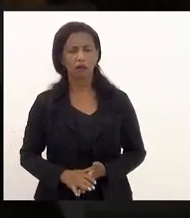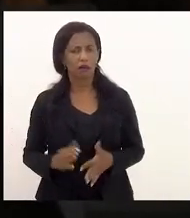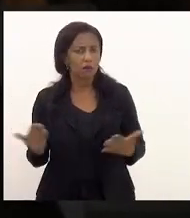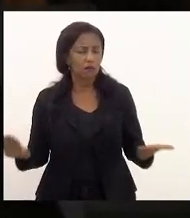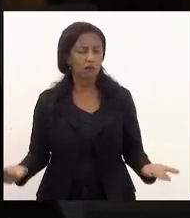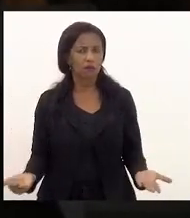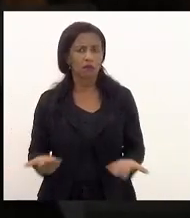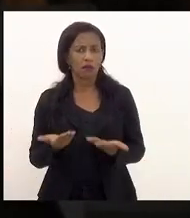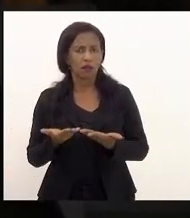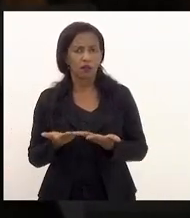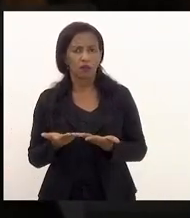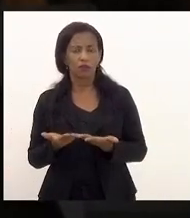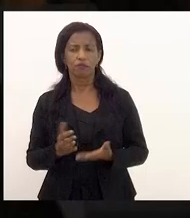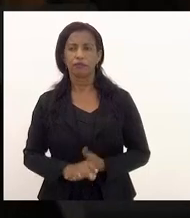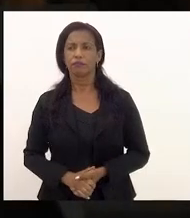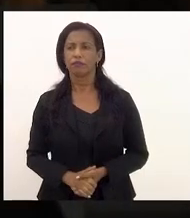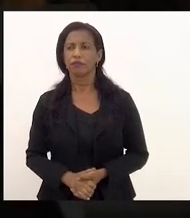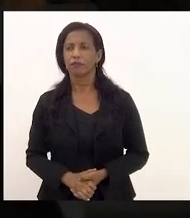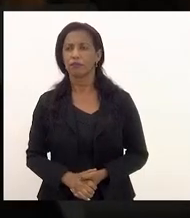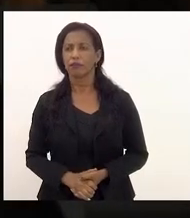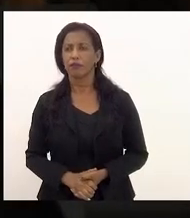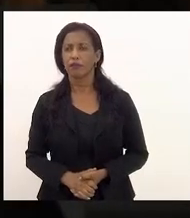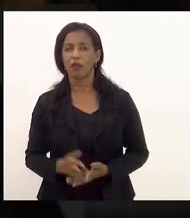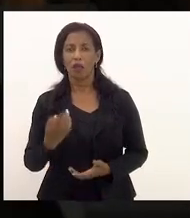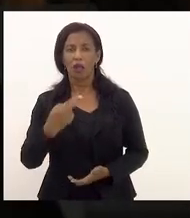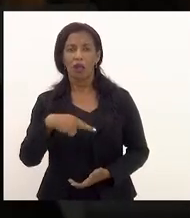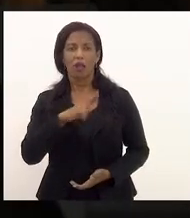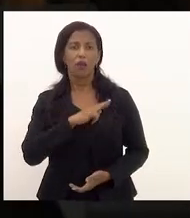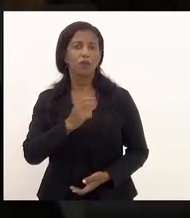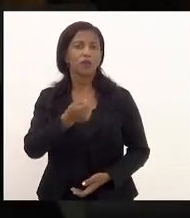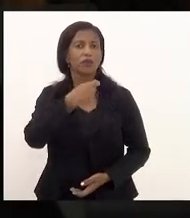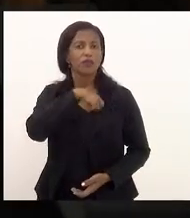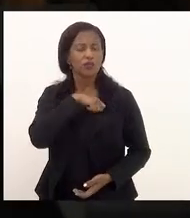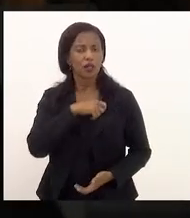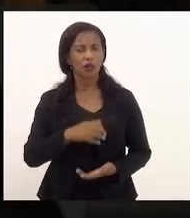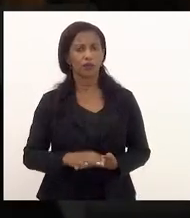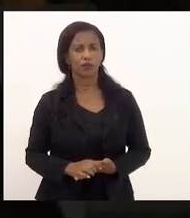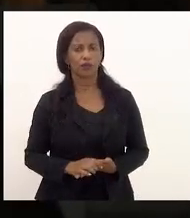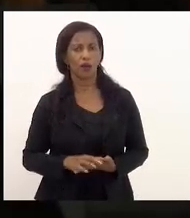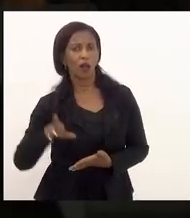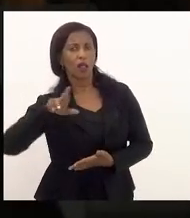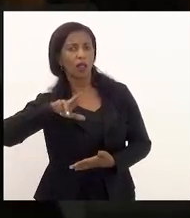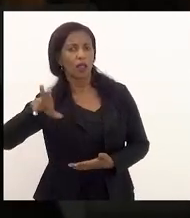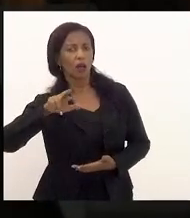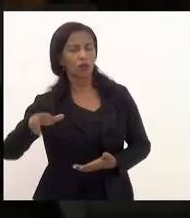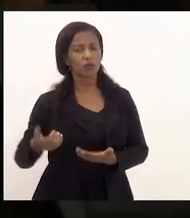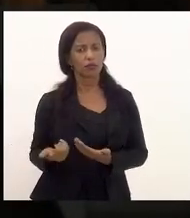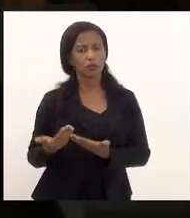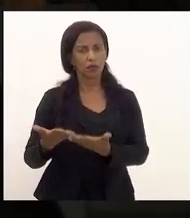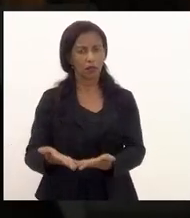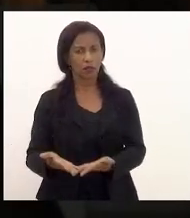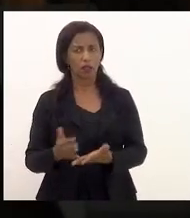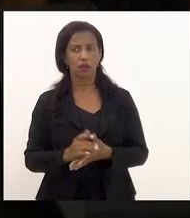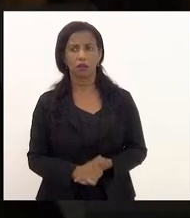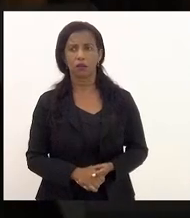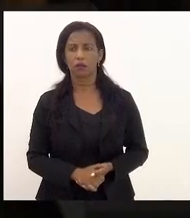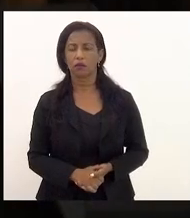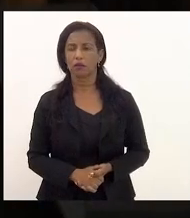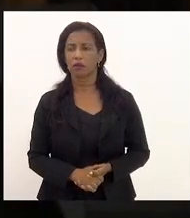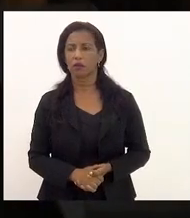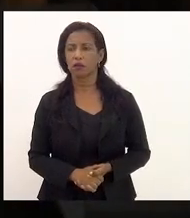efetivamente a recuperação fiscal não se dará sem